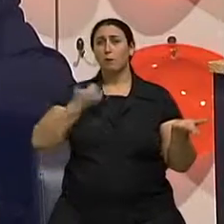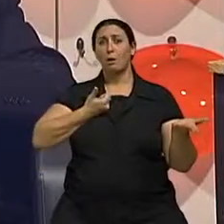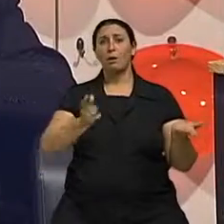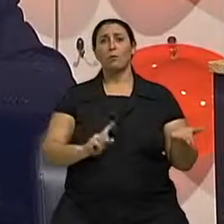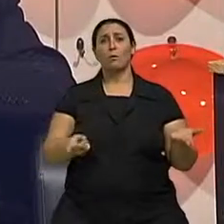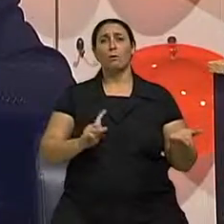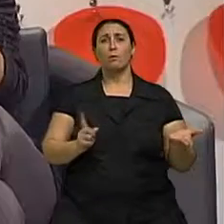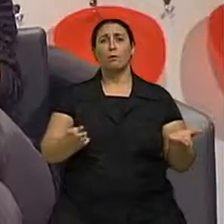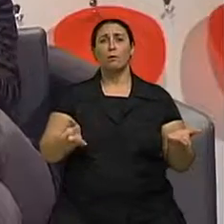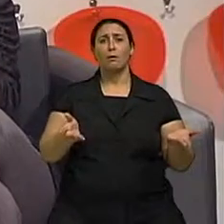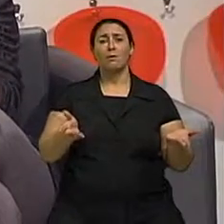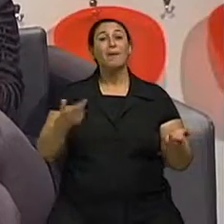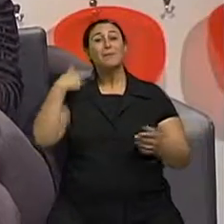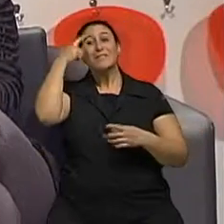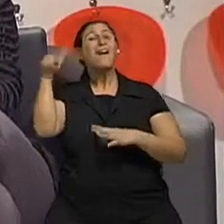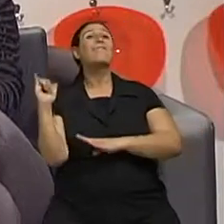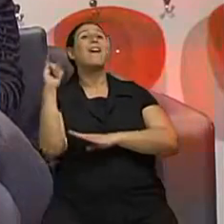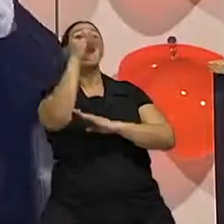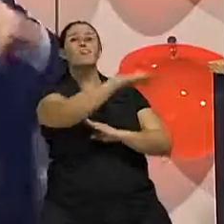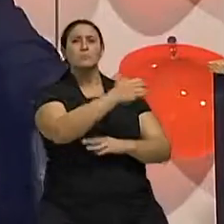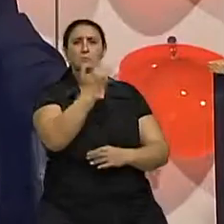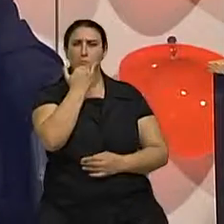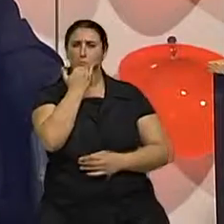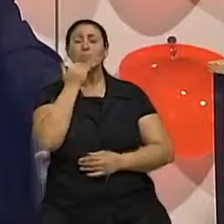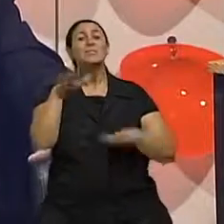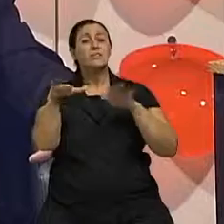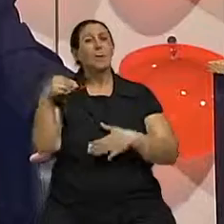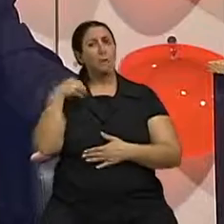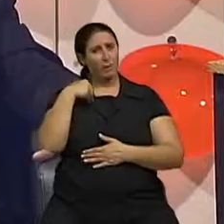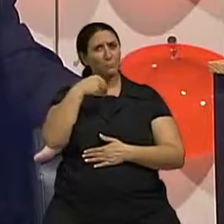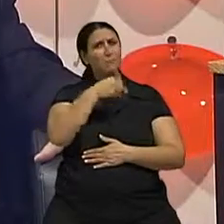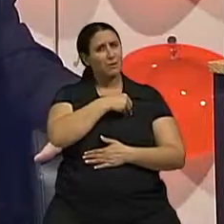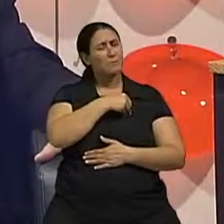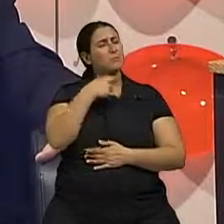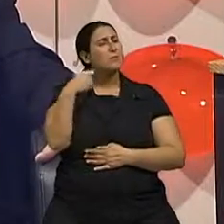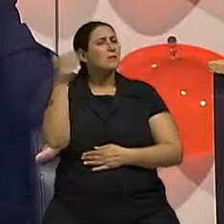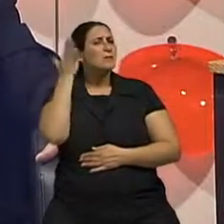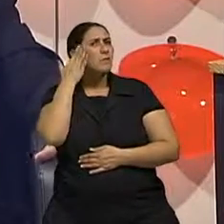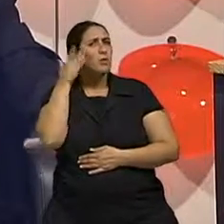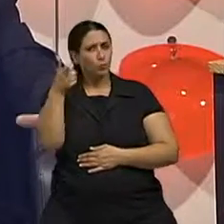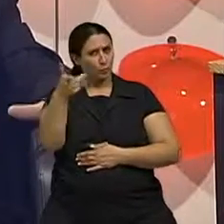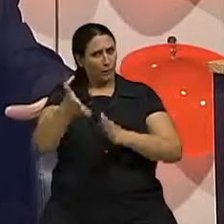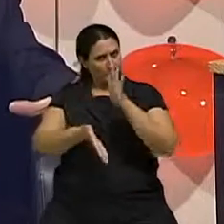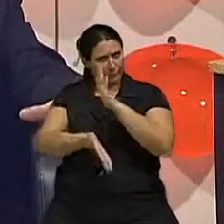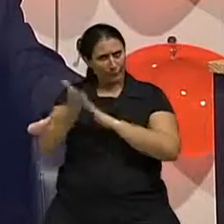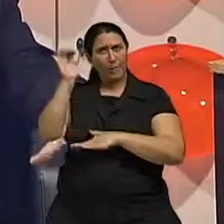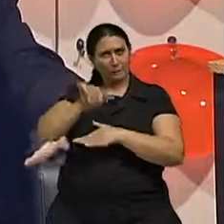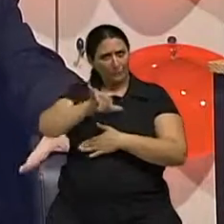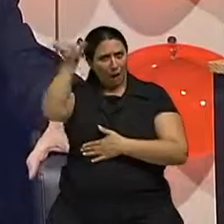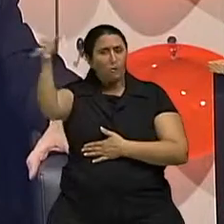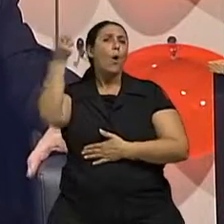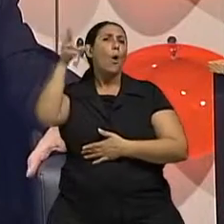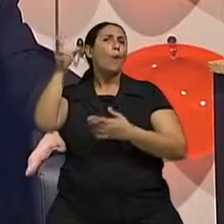não me contou. Ela não lhe contou? disse que é Buenos Aires, mas não me disse de quê? Então, às vezes o médico também tem que procurar esmiuçar um